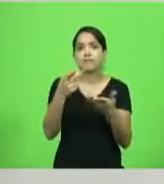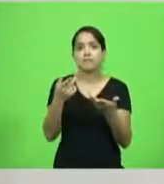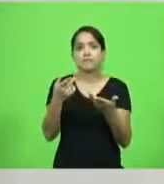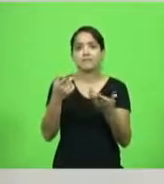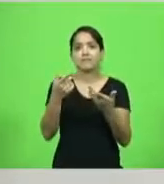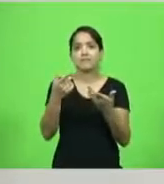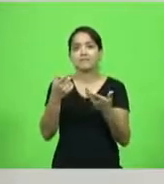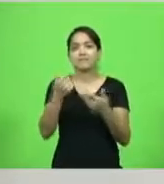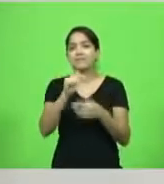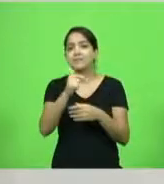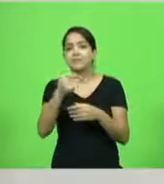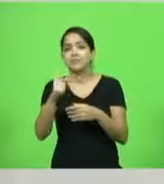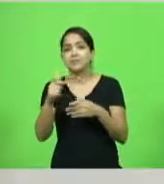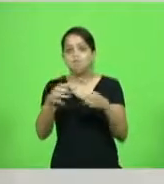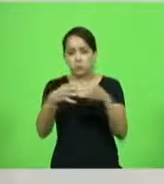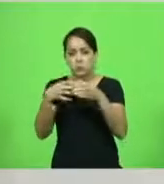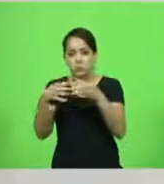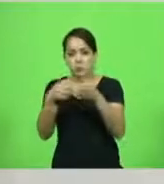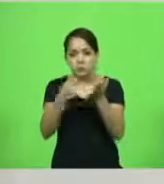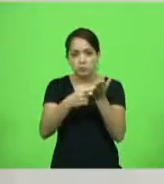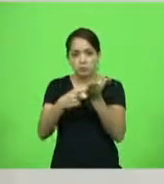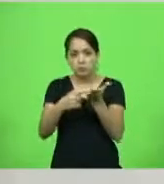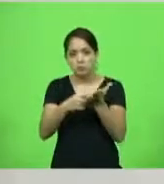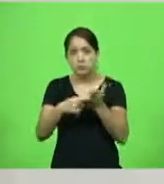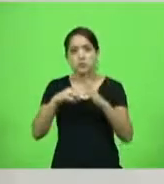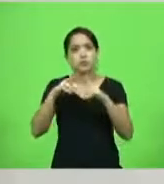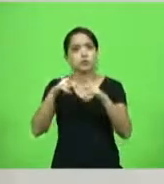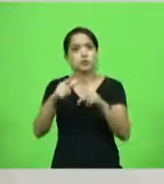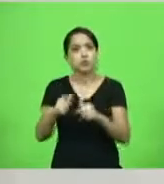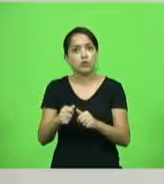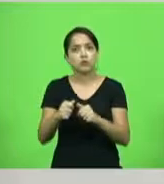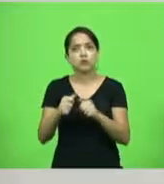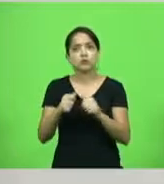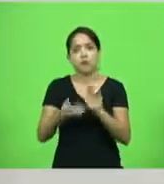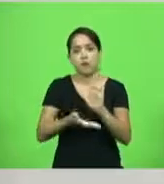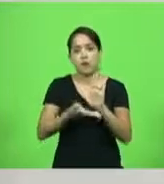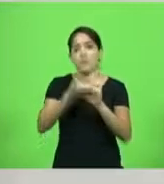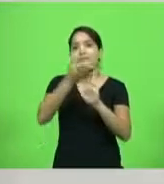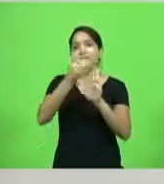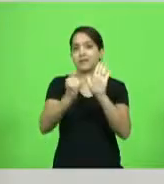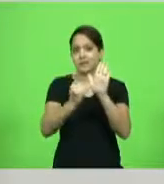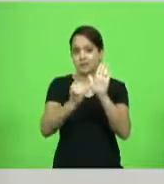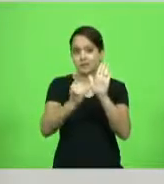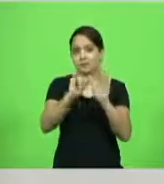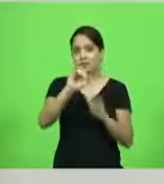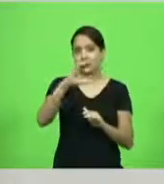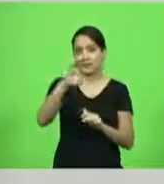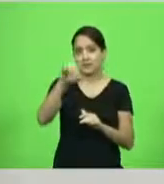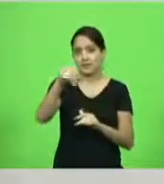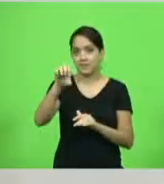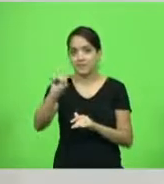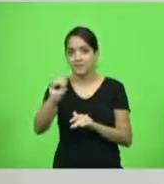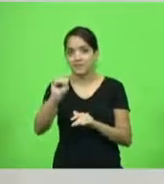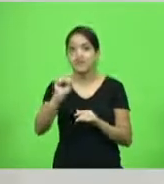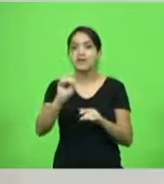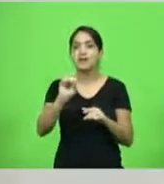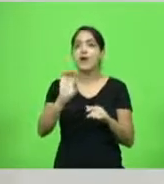do estado e todo o Brasil, todos eles tocaram no aumento do ICMS, foi o aconteceu aqui em Santa Catarina,